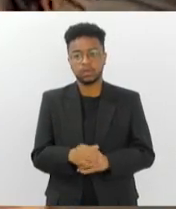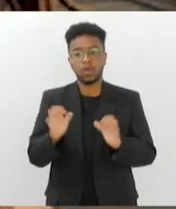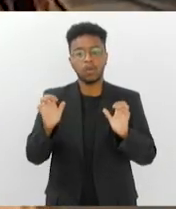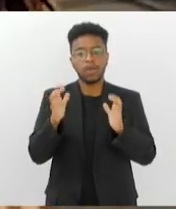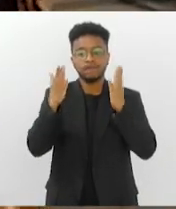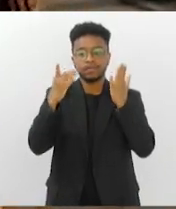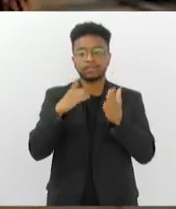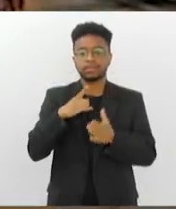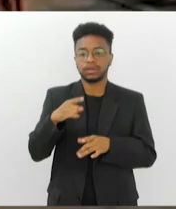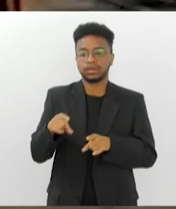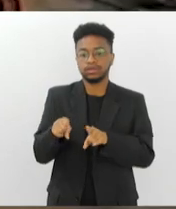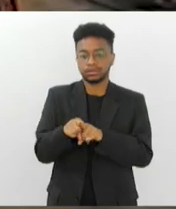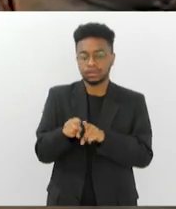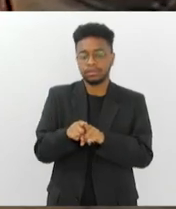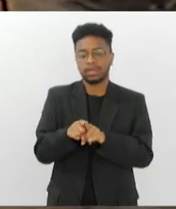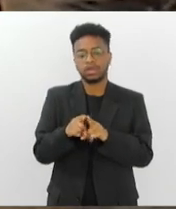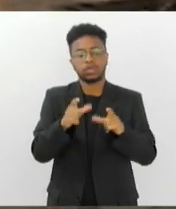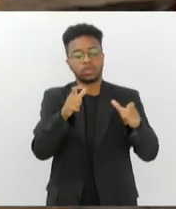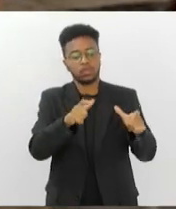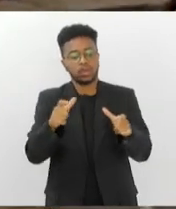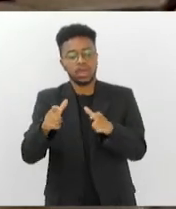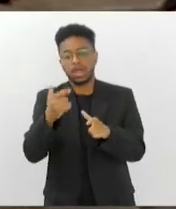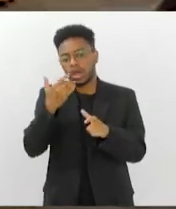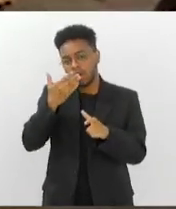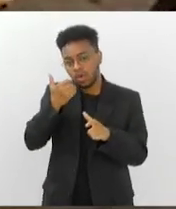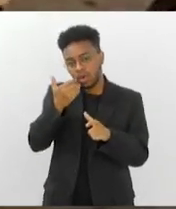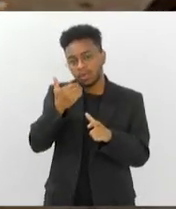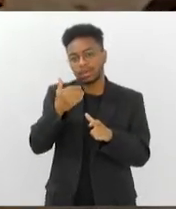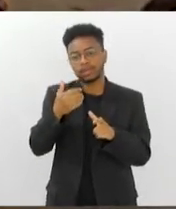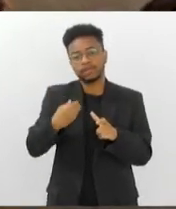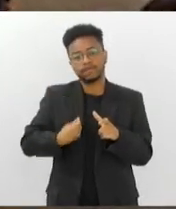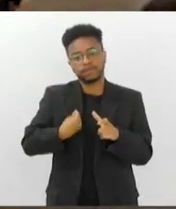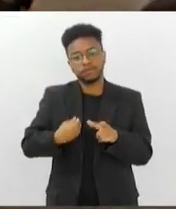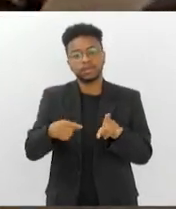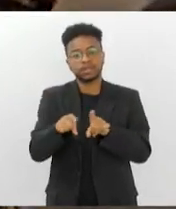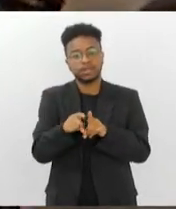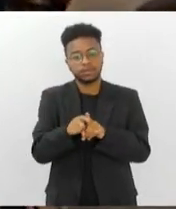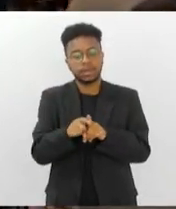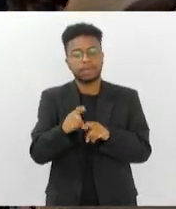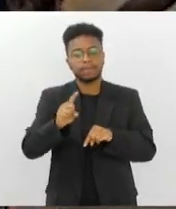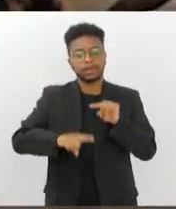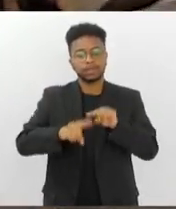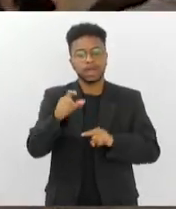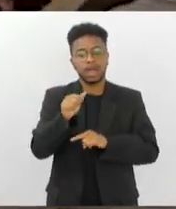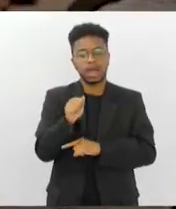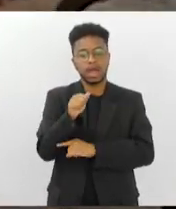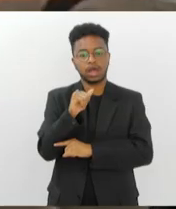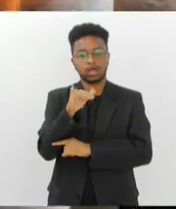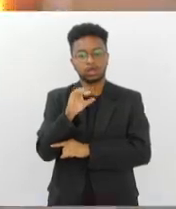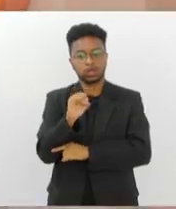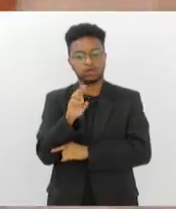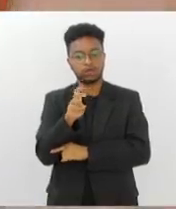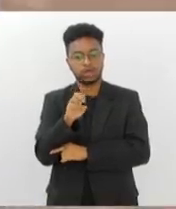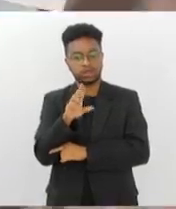contar também com estandes de alimentação viva, produtos de aio verda e música ao vivo.